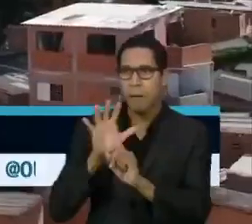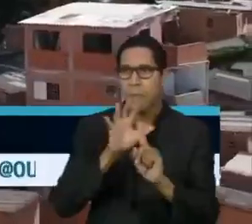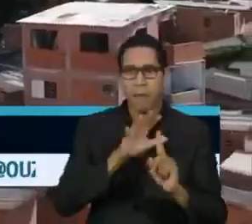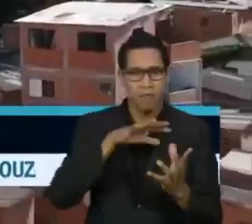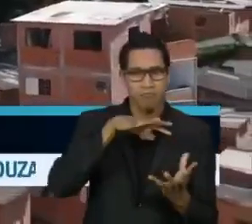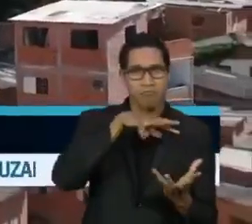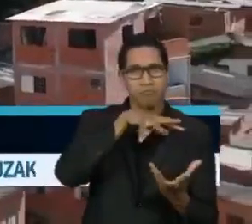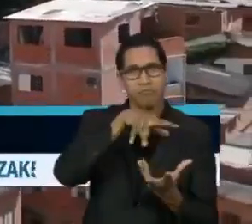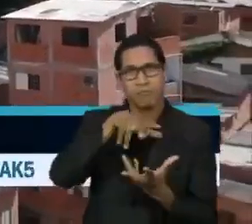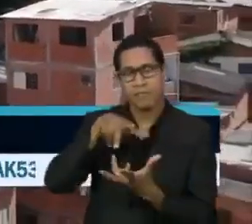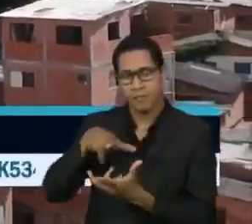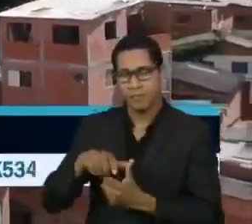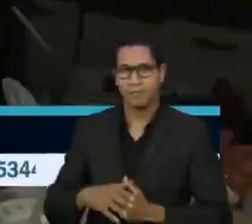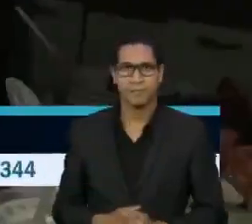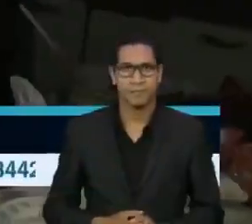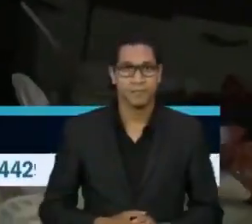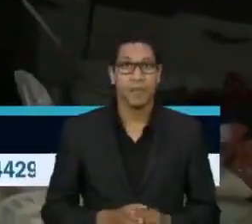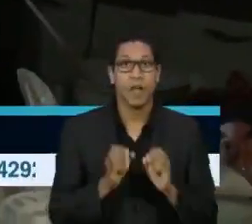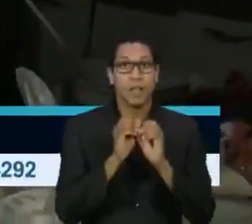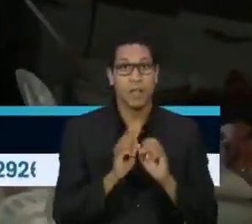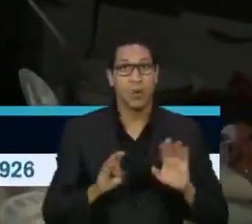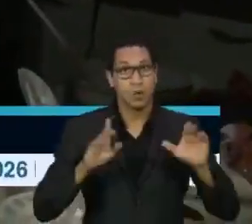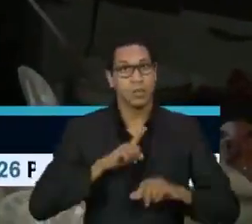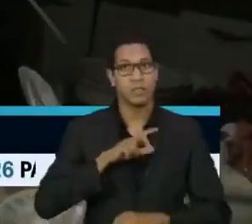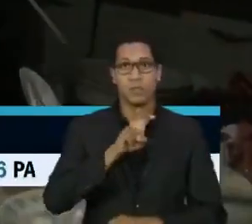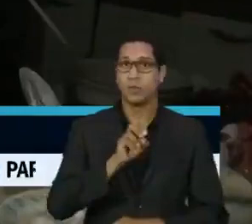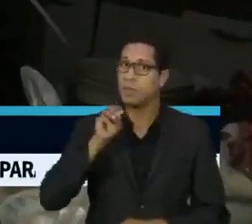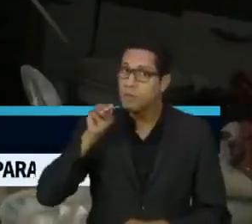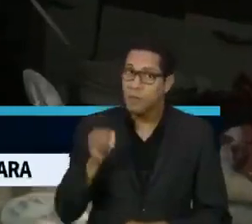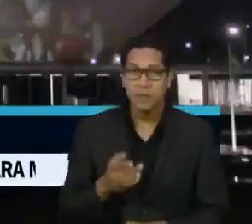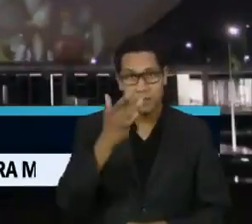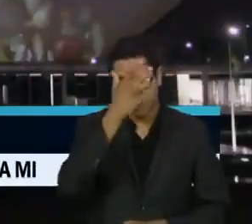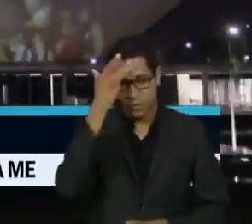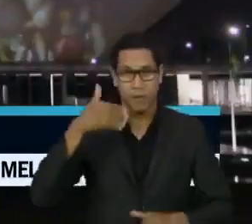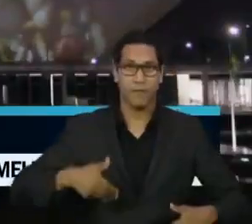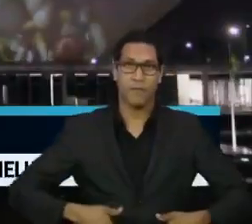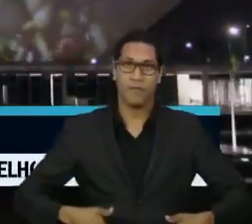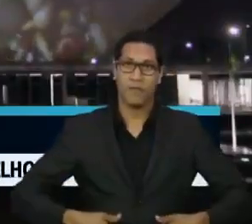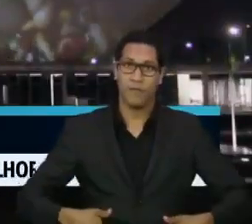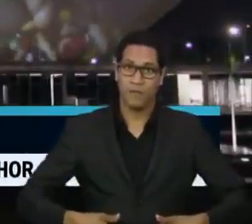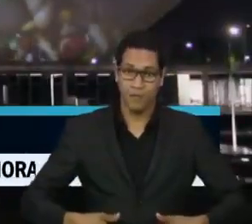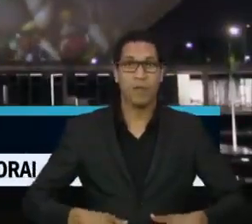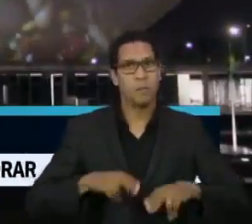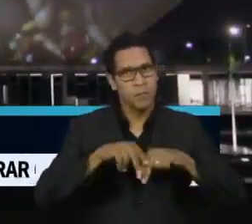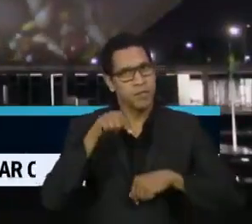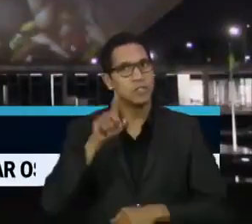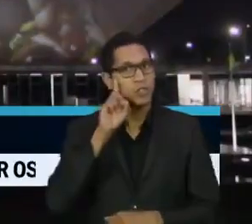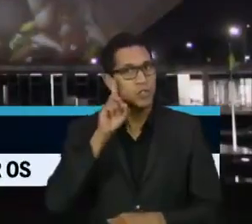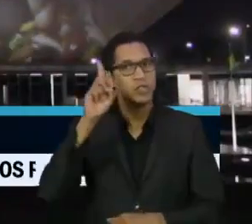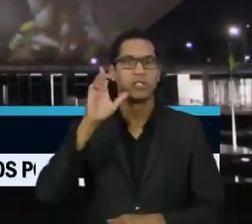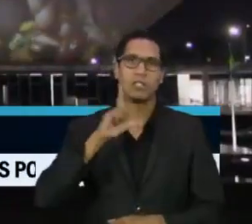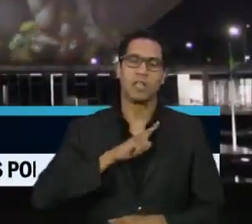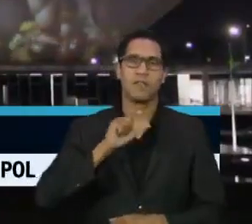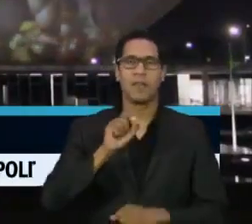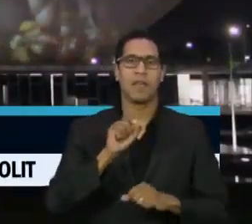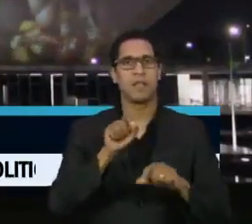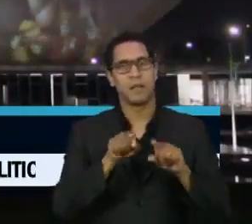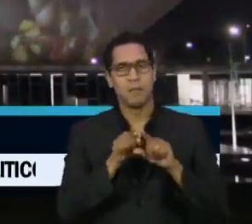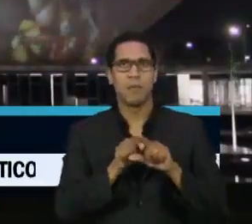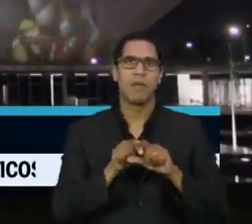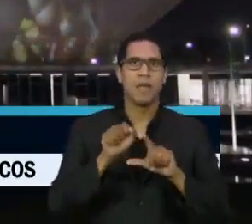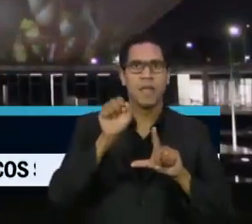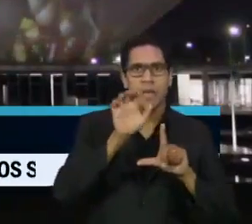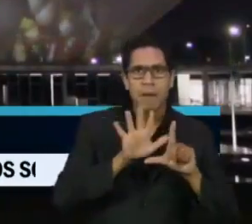No Brasil, segundo a ONU, há mais de 50 milhões de pessoas em situação de fome. Em comemoração à data, uma projeção de imagens de frutas,